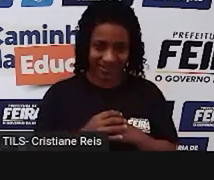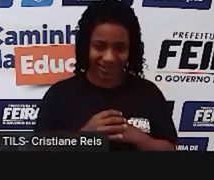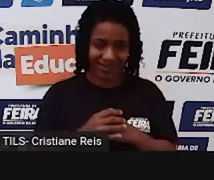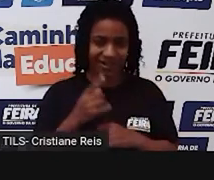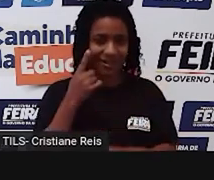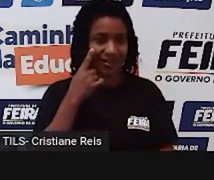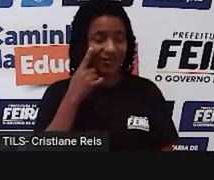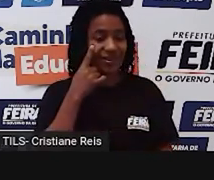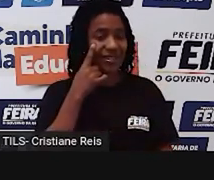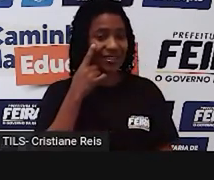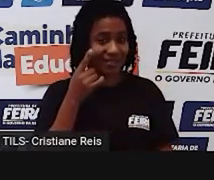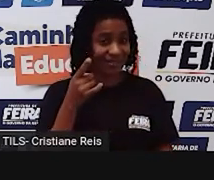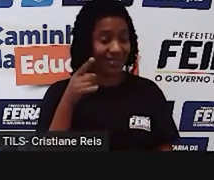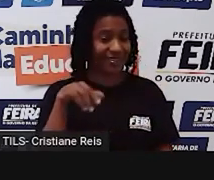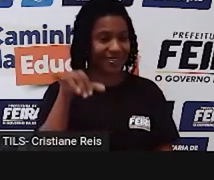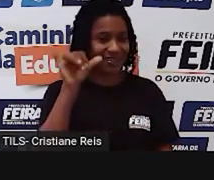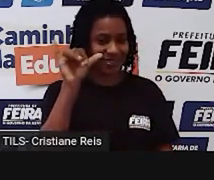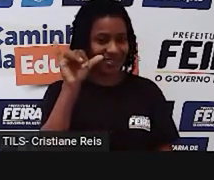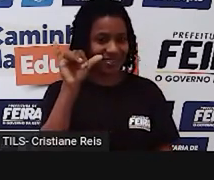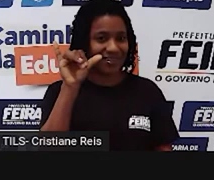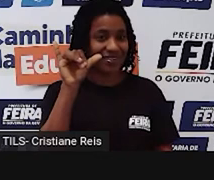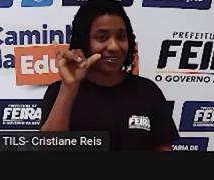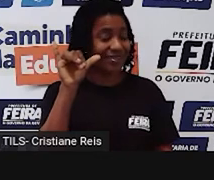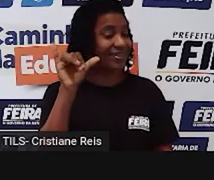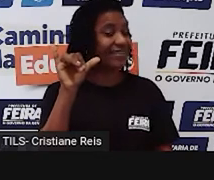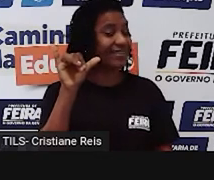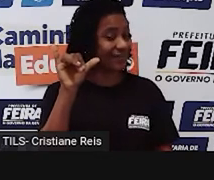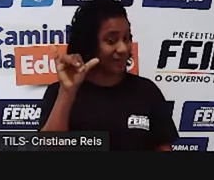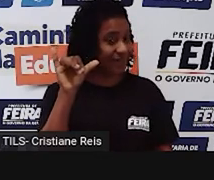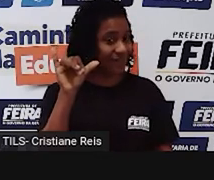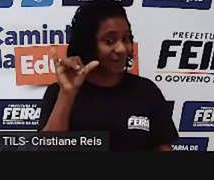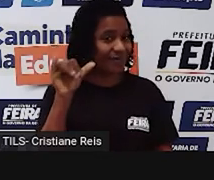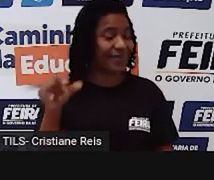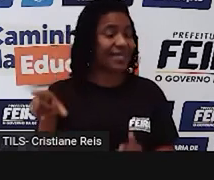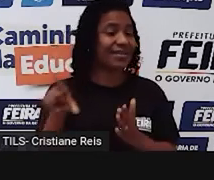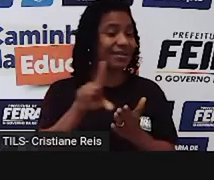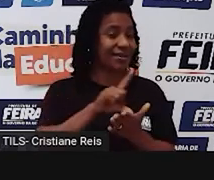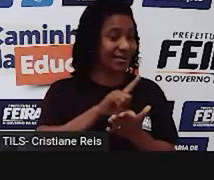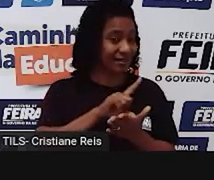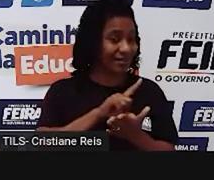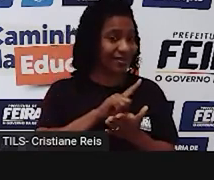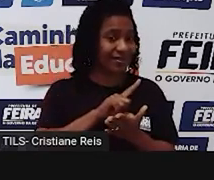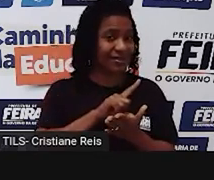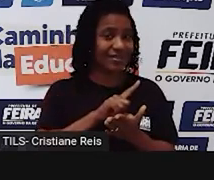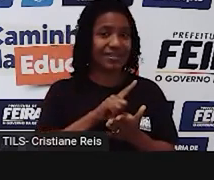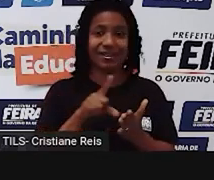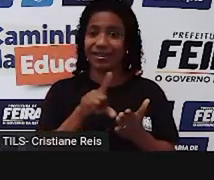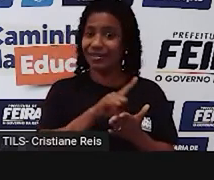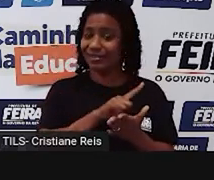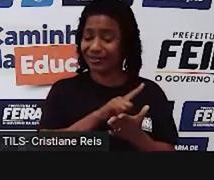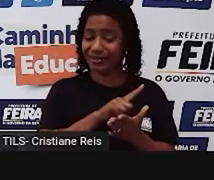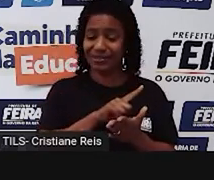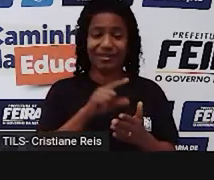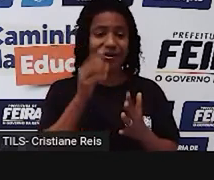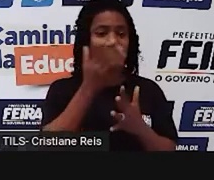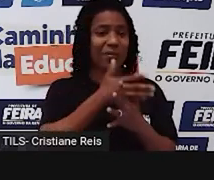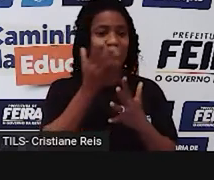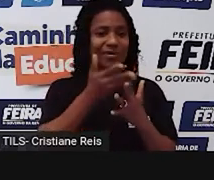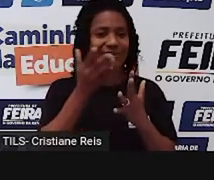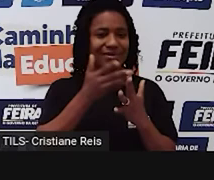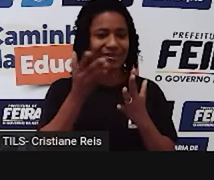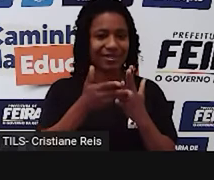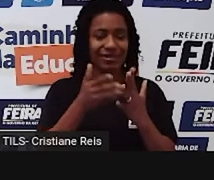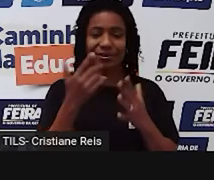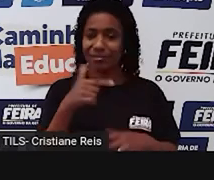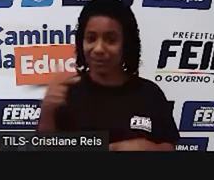Neste caso, ele termina em Y. Mas antes do verbo play, nós não temos consoante. Então, ele vai seguir a regra